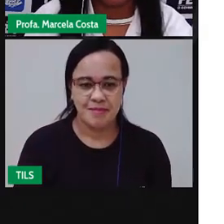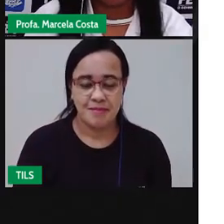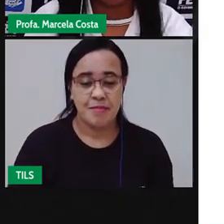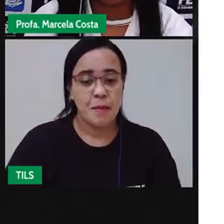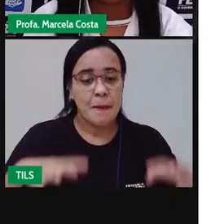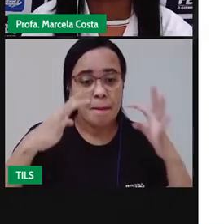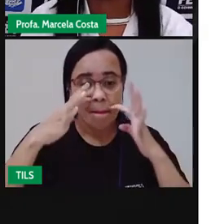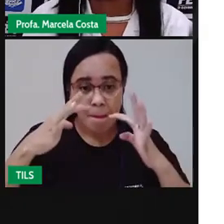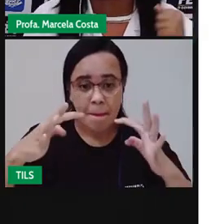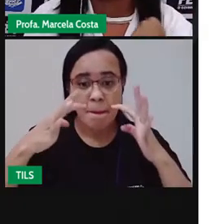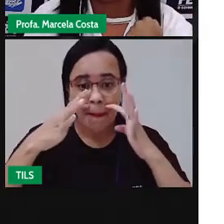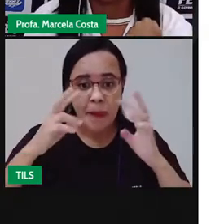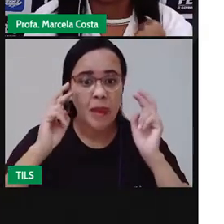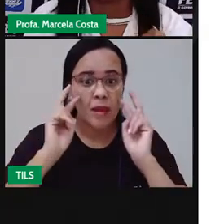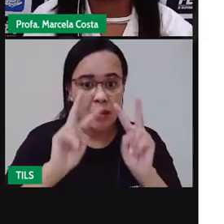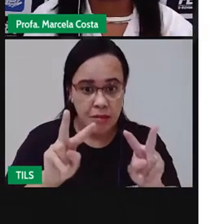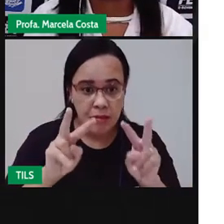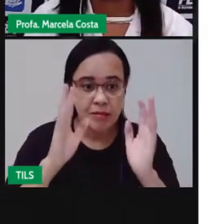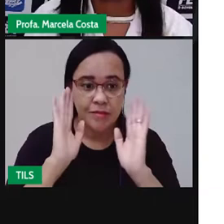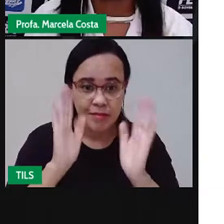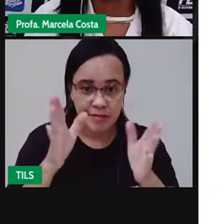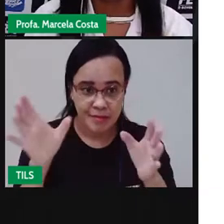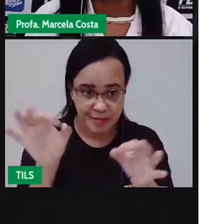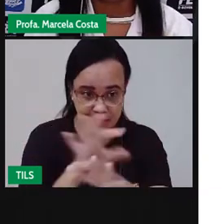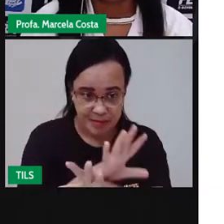Observou? Pronto.